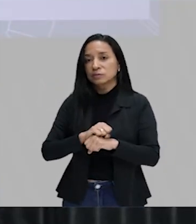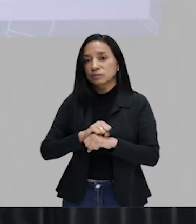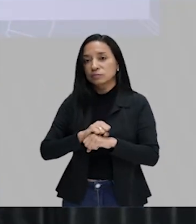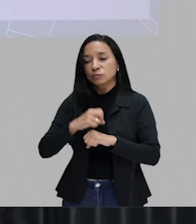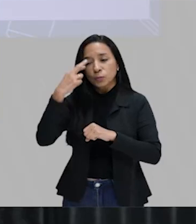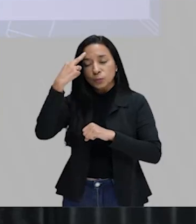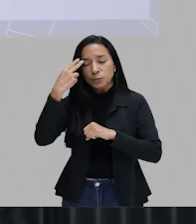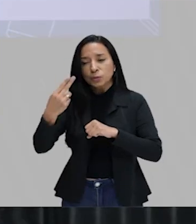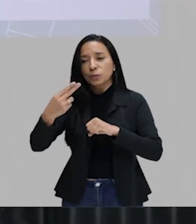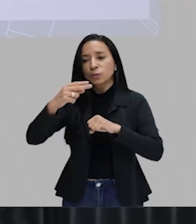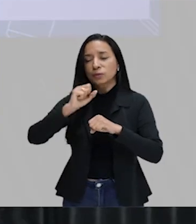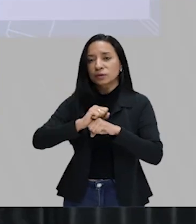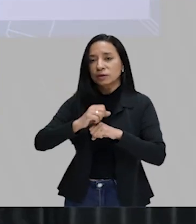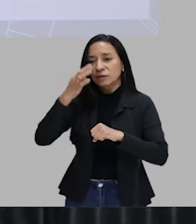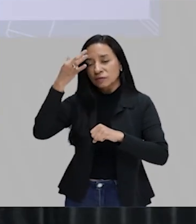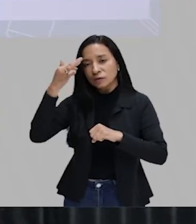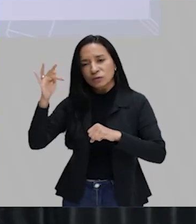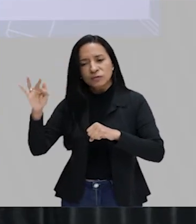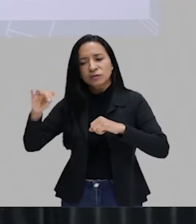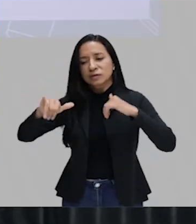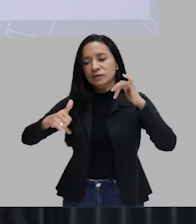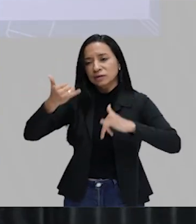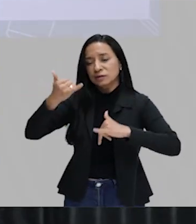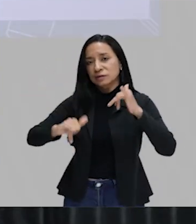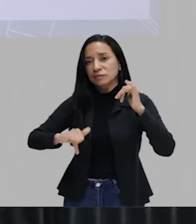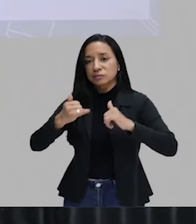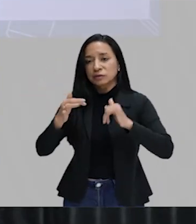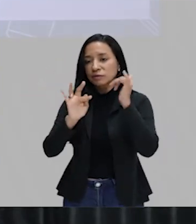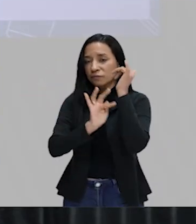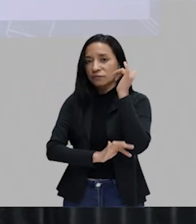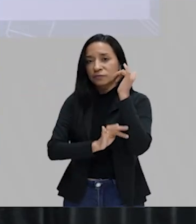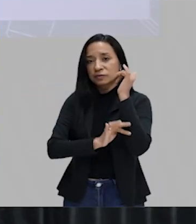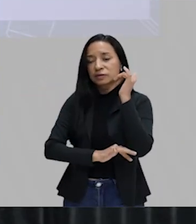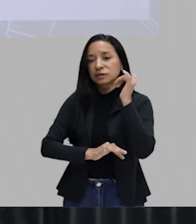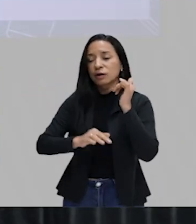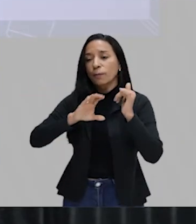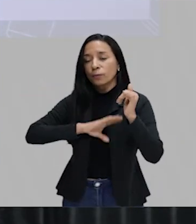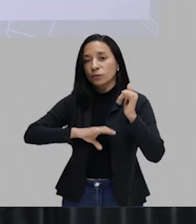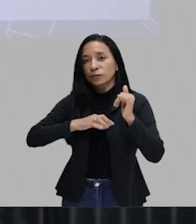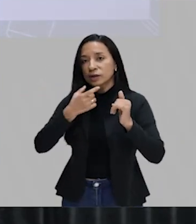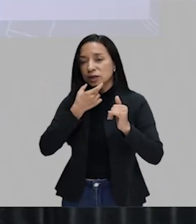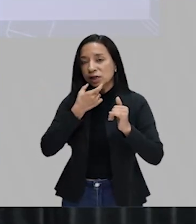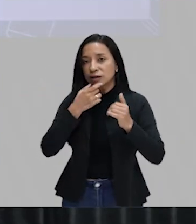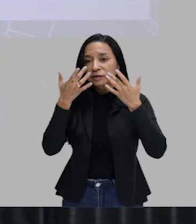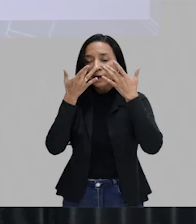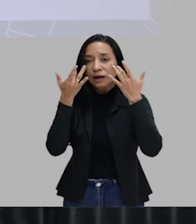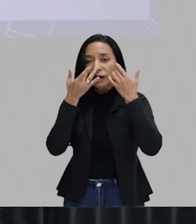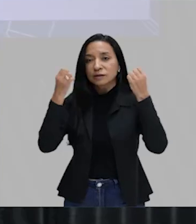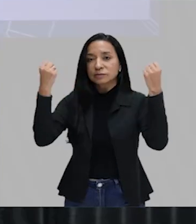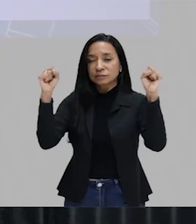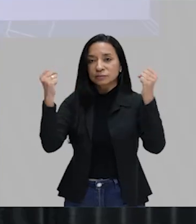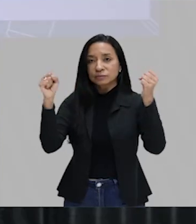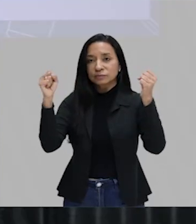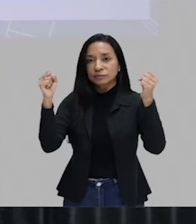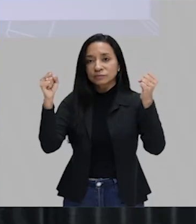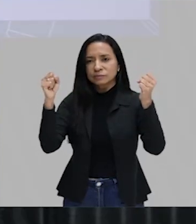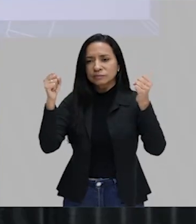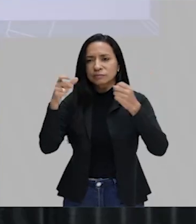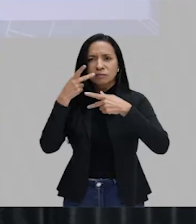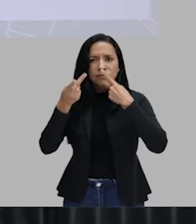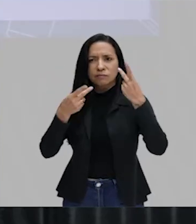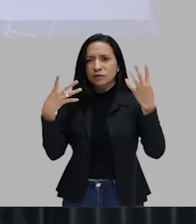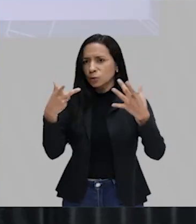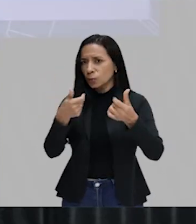em filosofia, em química, física, língua portuguesa, inglês, arte, educação física. Falei todos, Esqueci alguém?